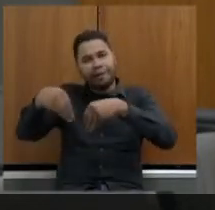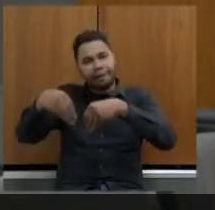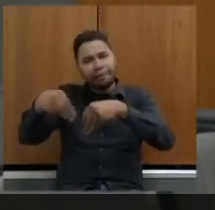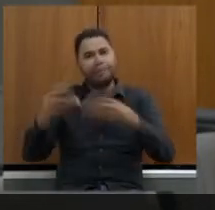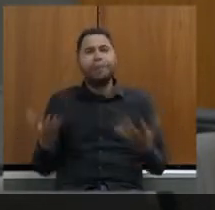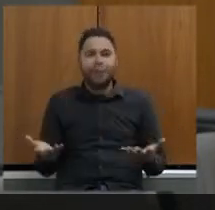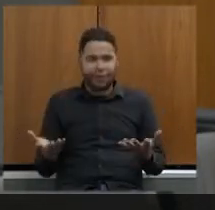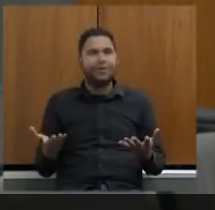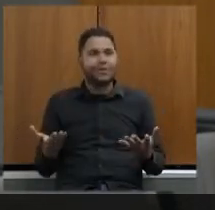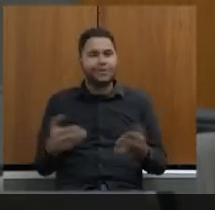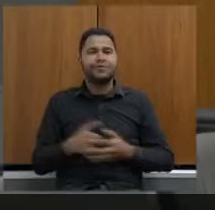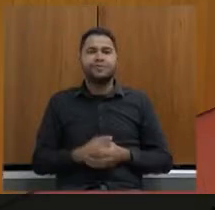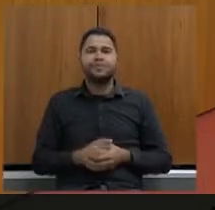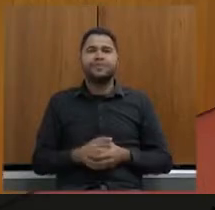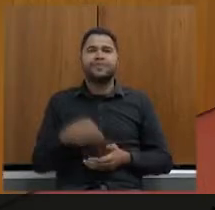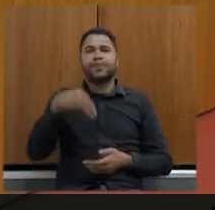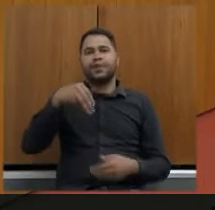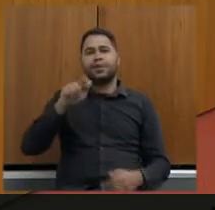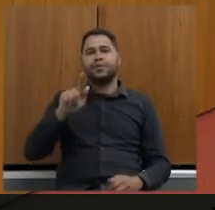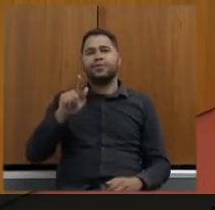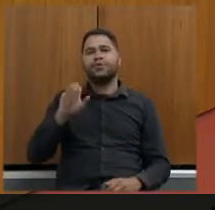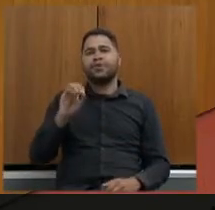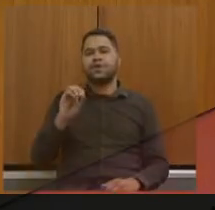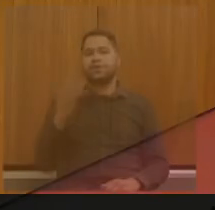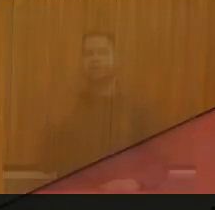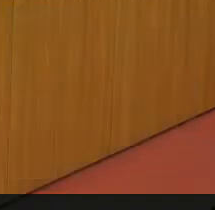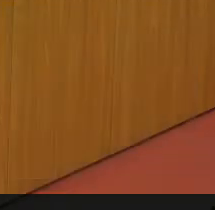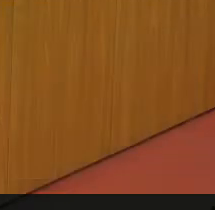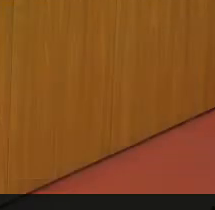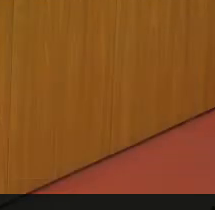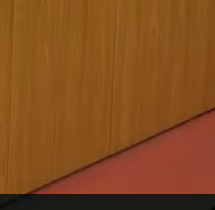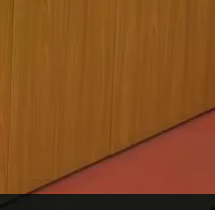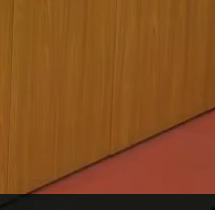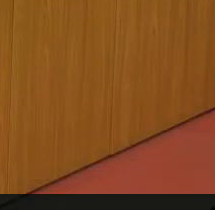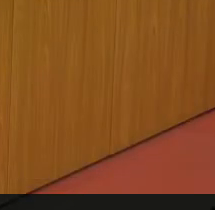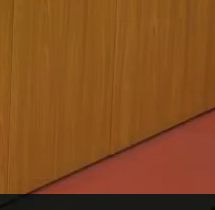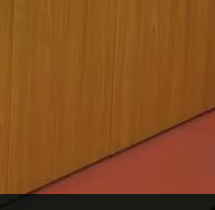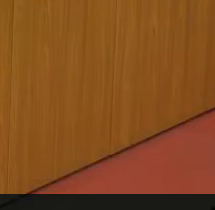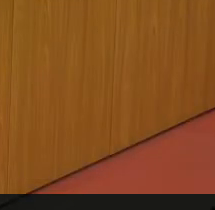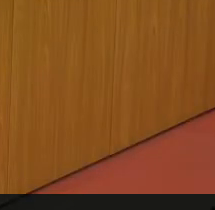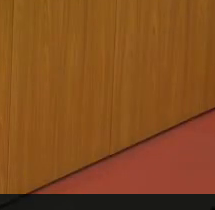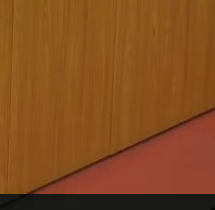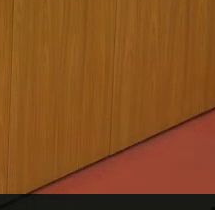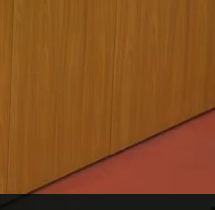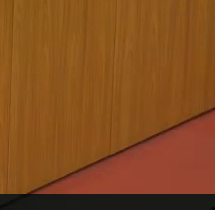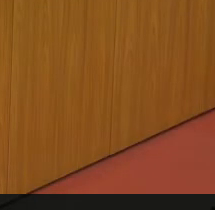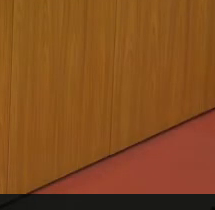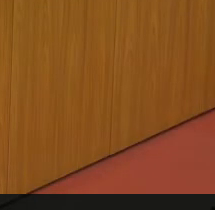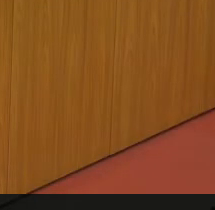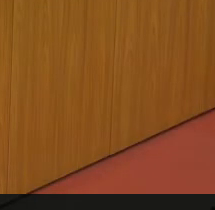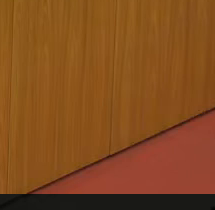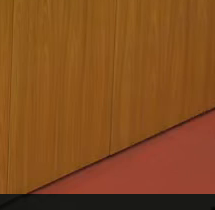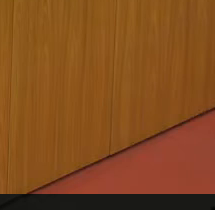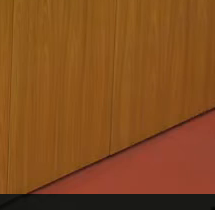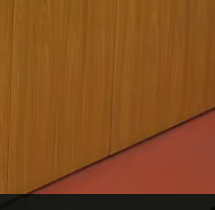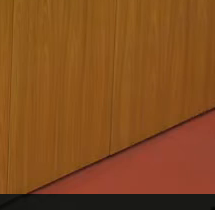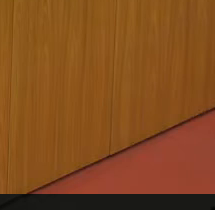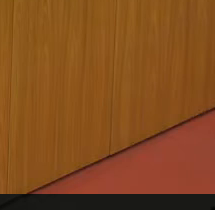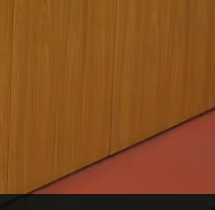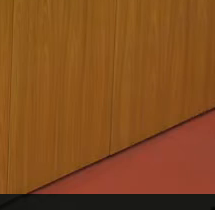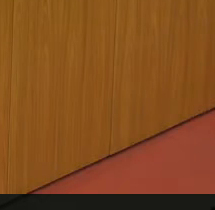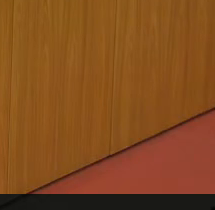primeiro comentário da MG040 nós estamos fazendo o projeto para a melhoria